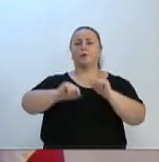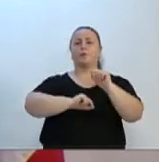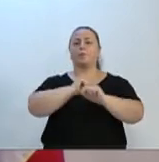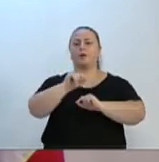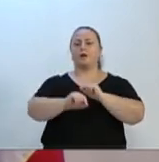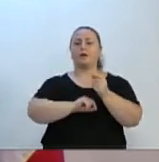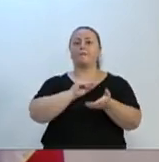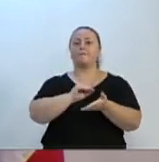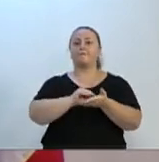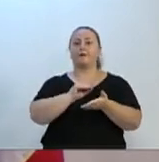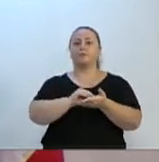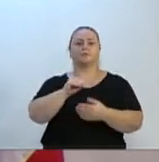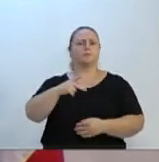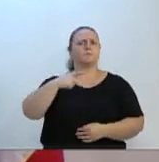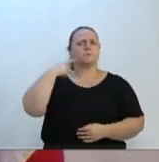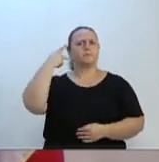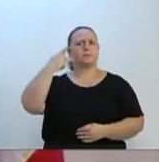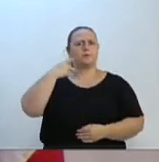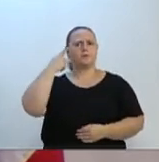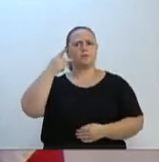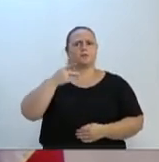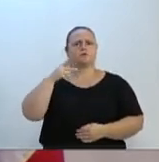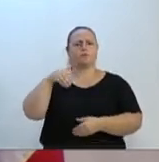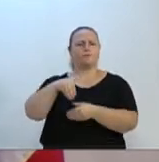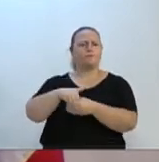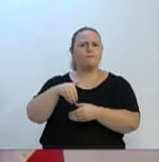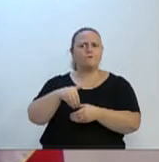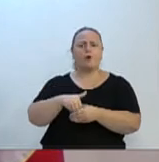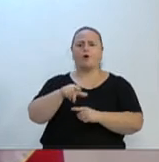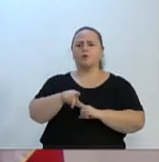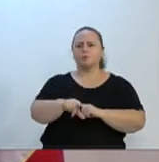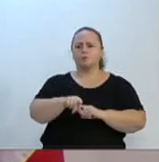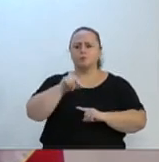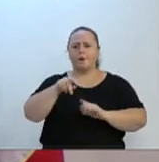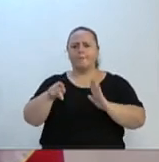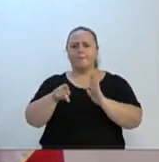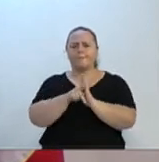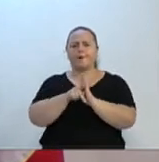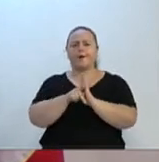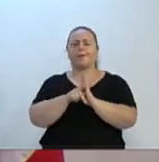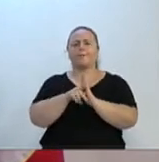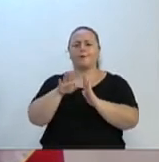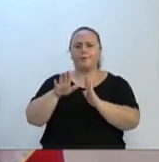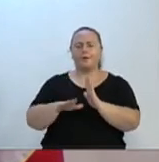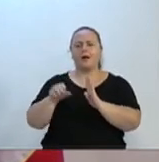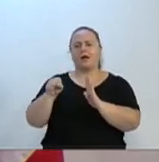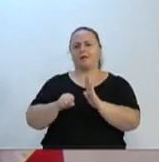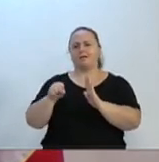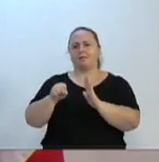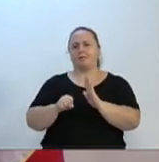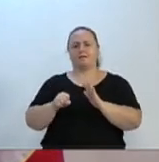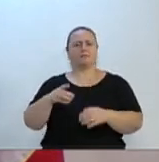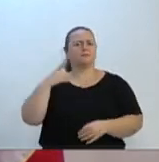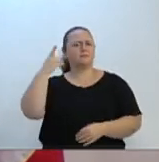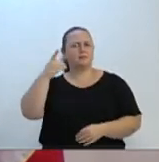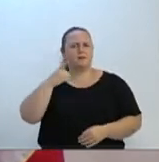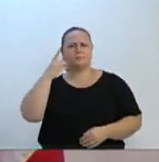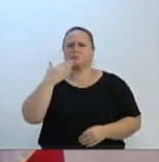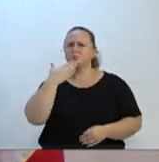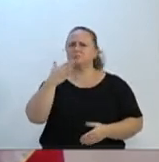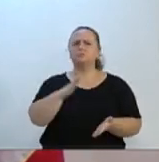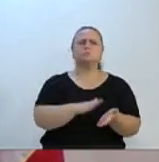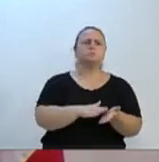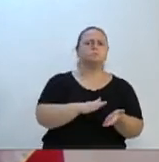aqui da nossa gente, o peso político dos nossos deputados, cobrando do governador, cobrando